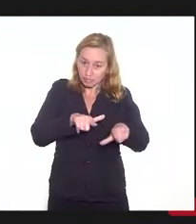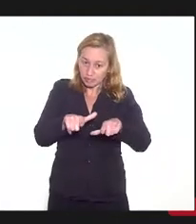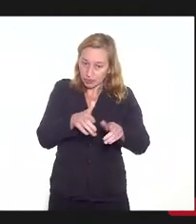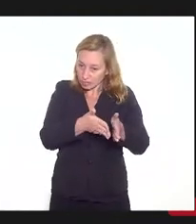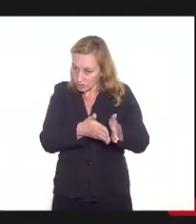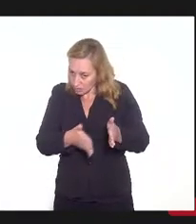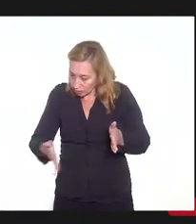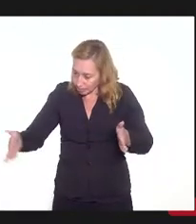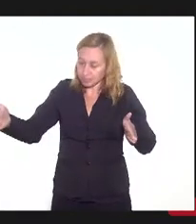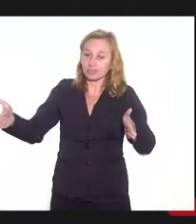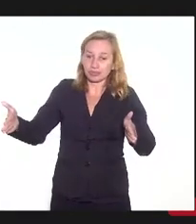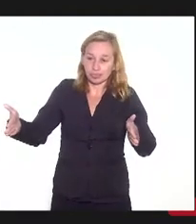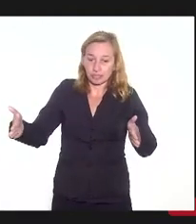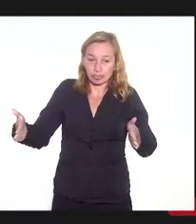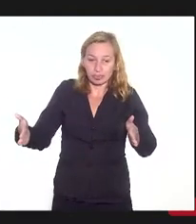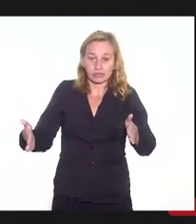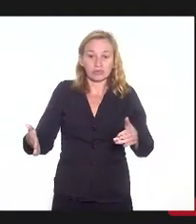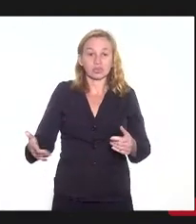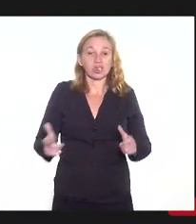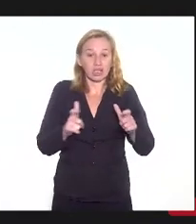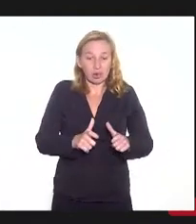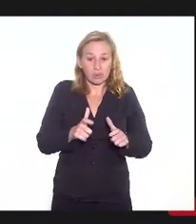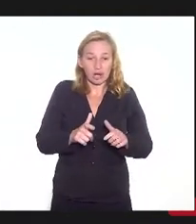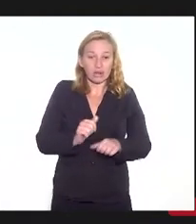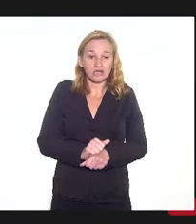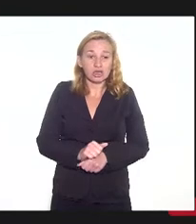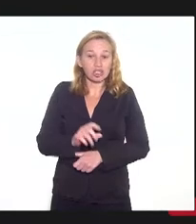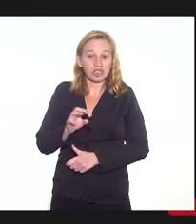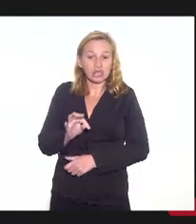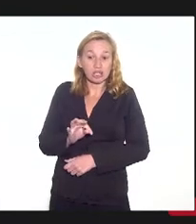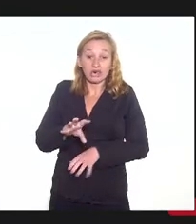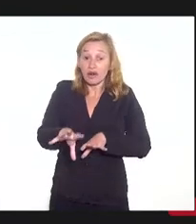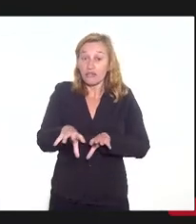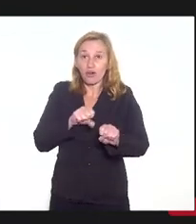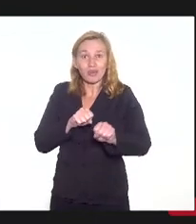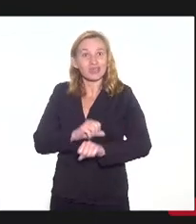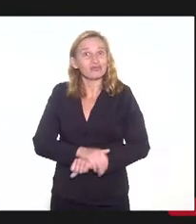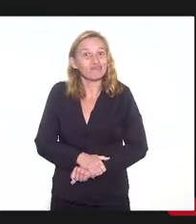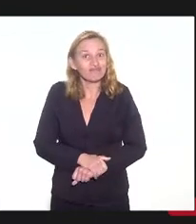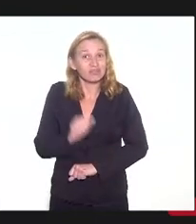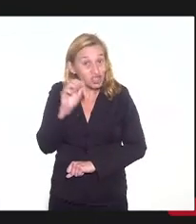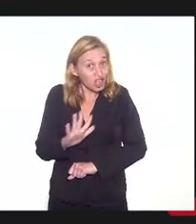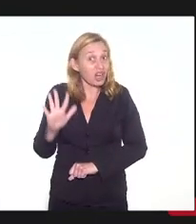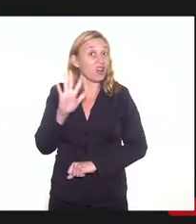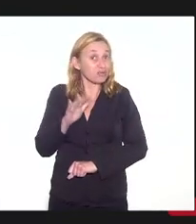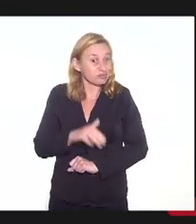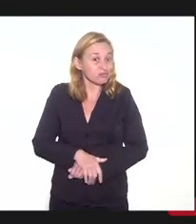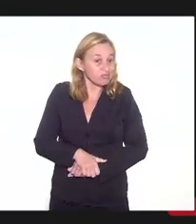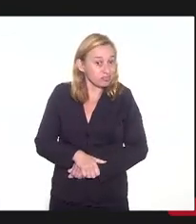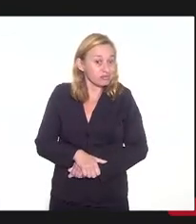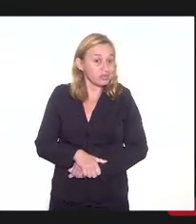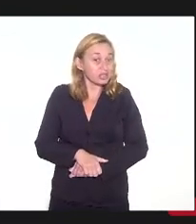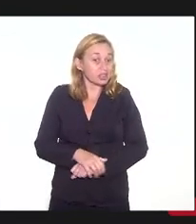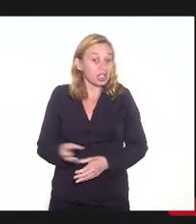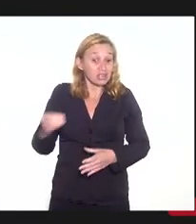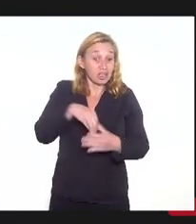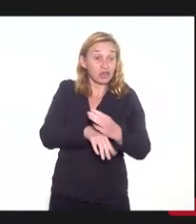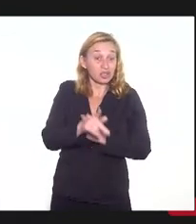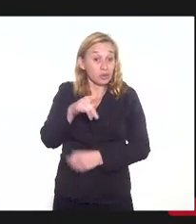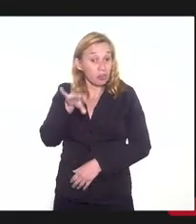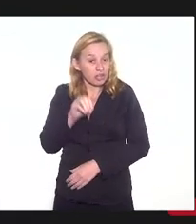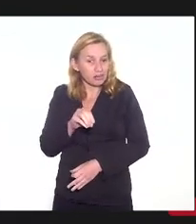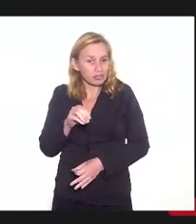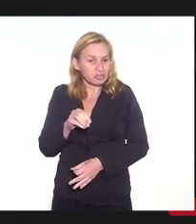trajetória de exercício daquela função e é a titulação, é a formação. Em geral, isso estrutura os planos. Então, esse me